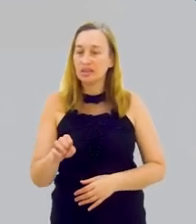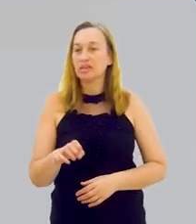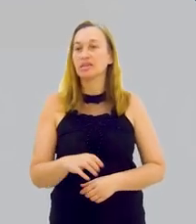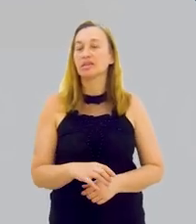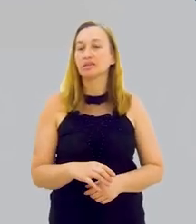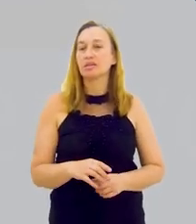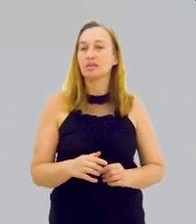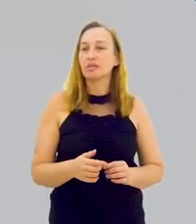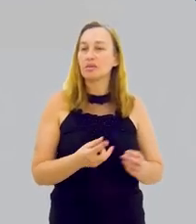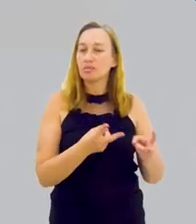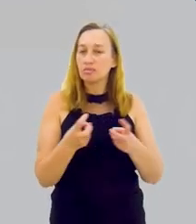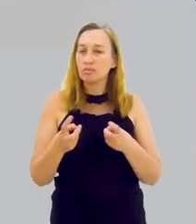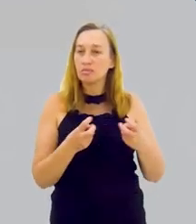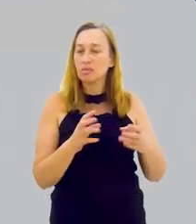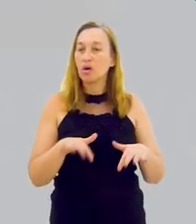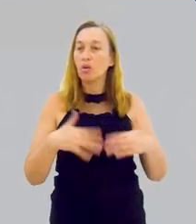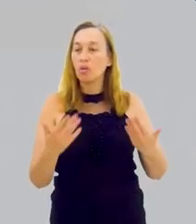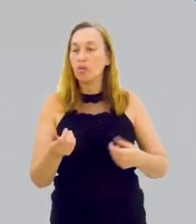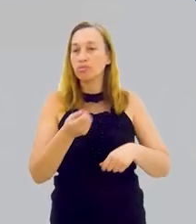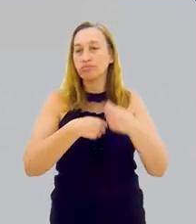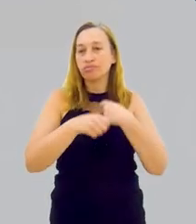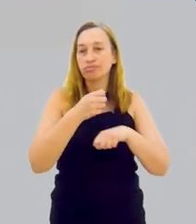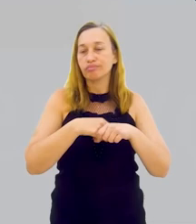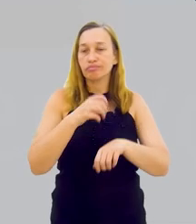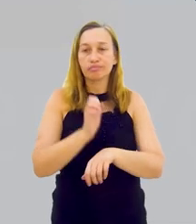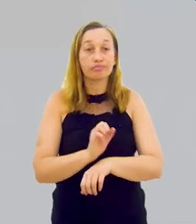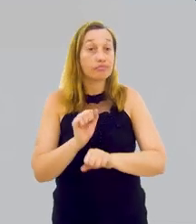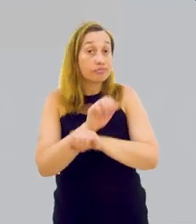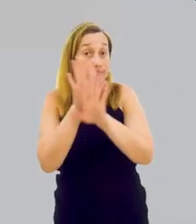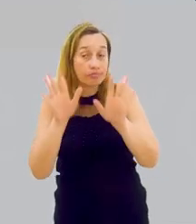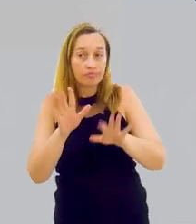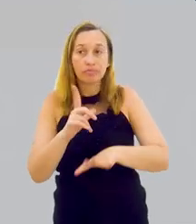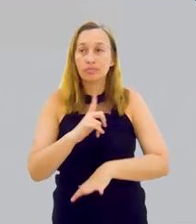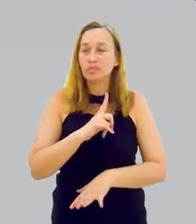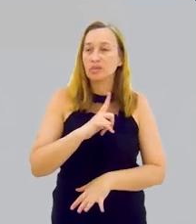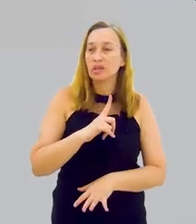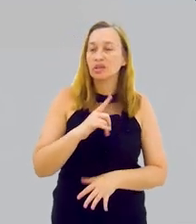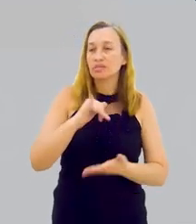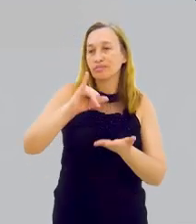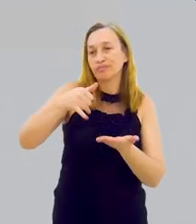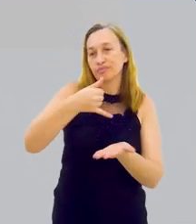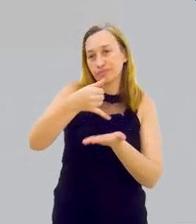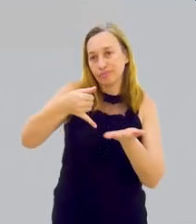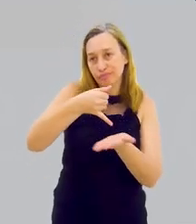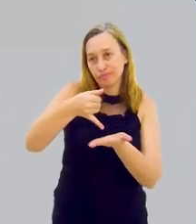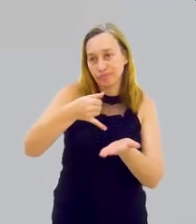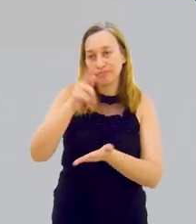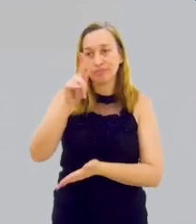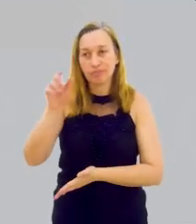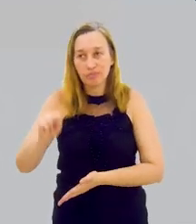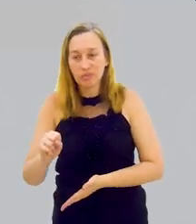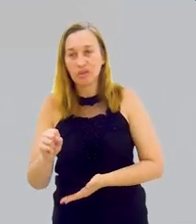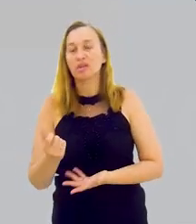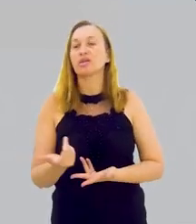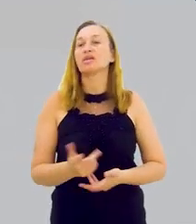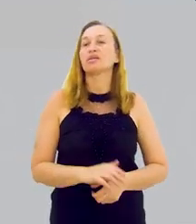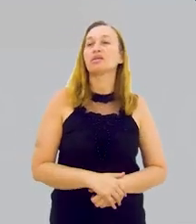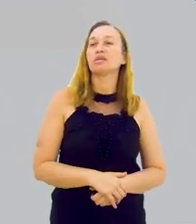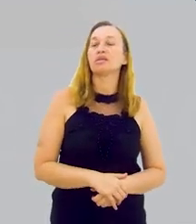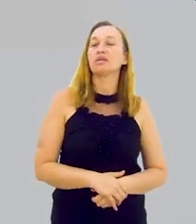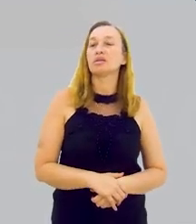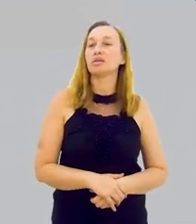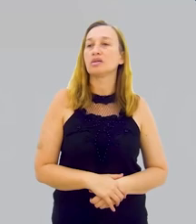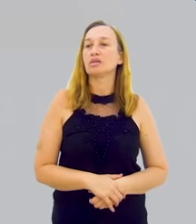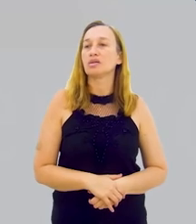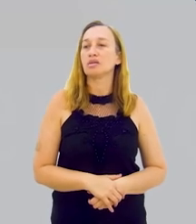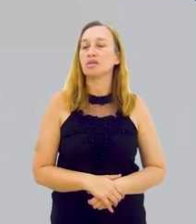dos clusters, dos polos, é identificar quais são as vocações econômicas do Estado. São muito claras. Nós temos aí o setor de oil and gas offshore, nós temos o setor